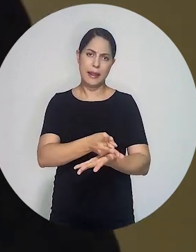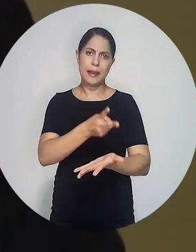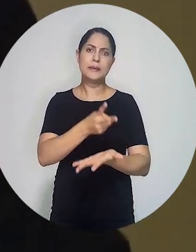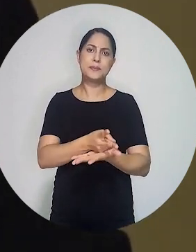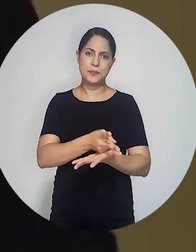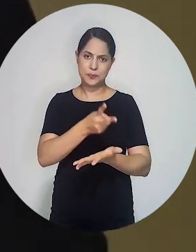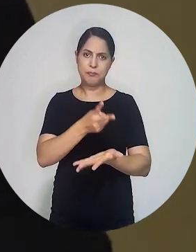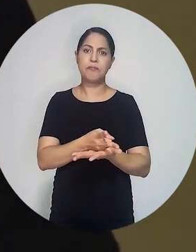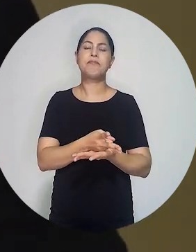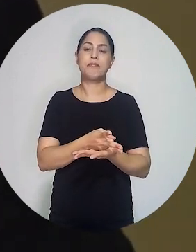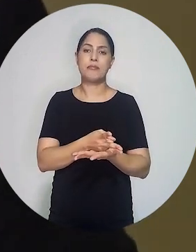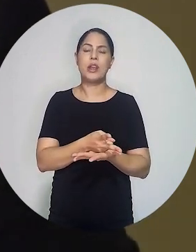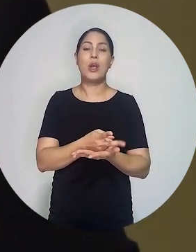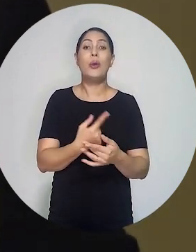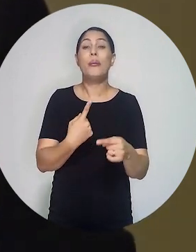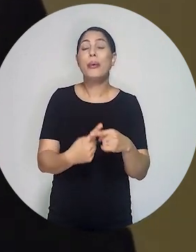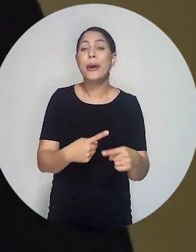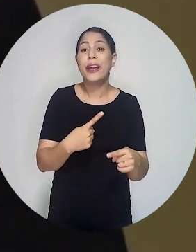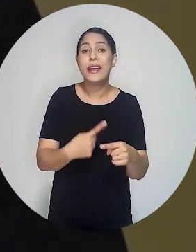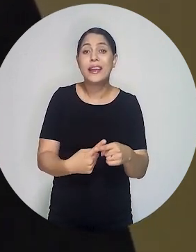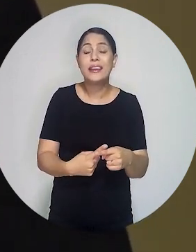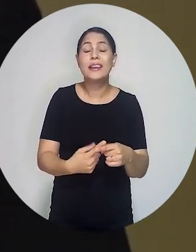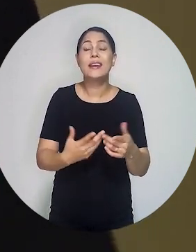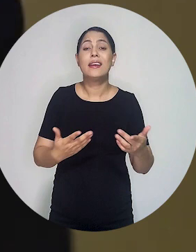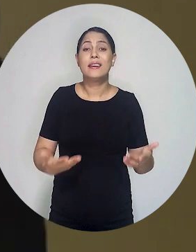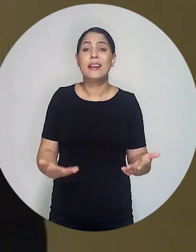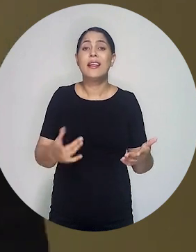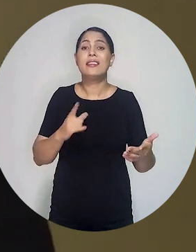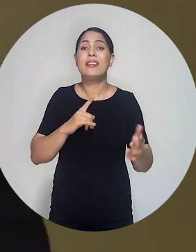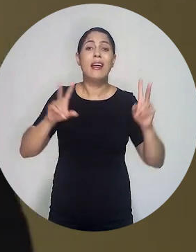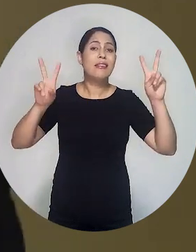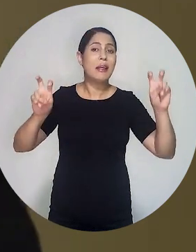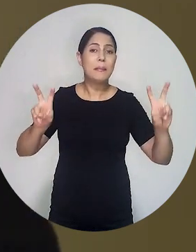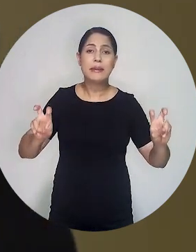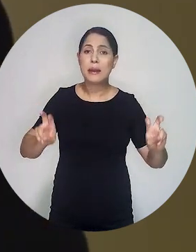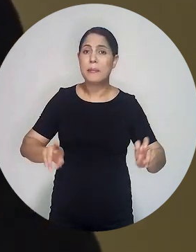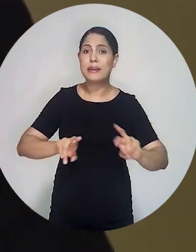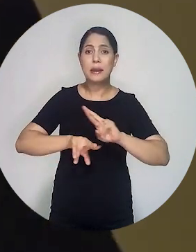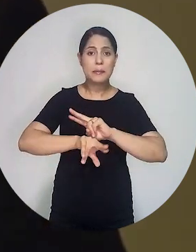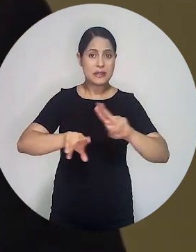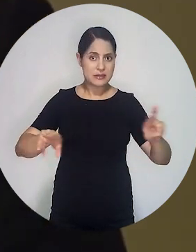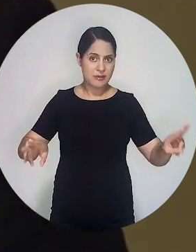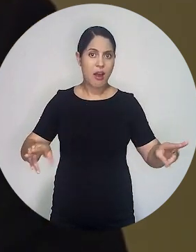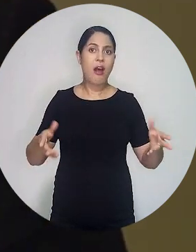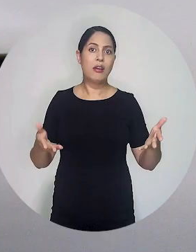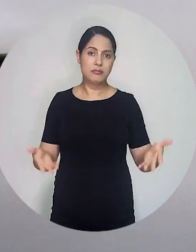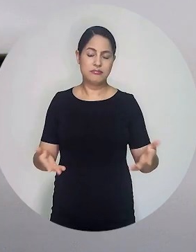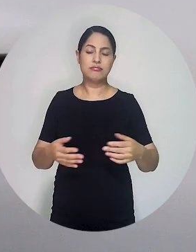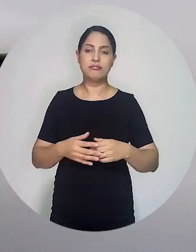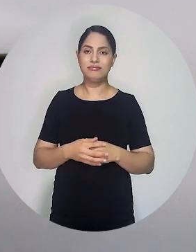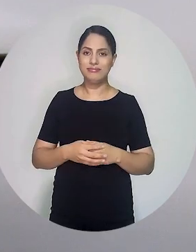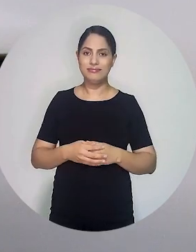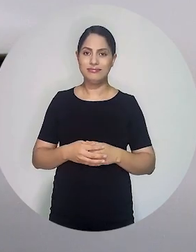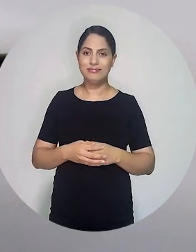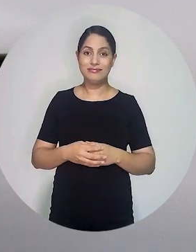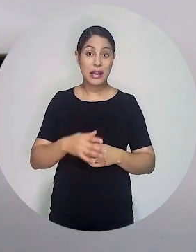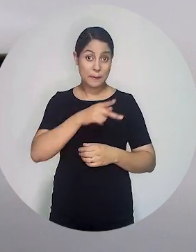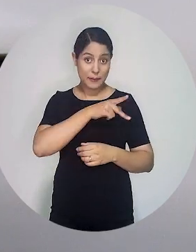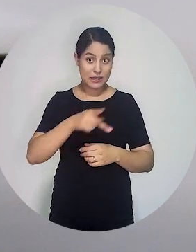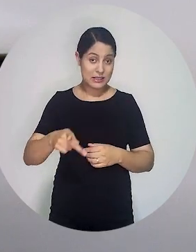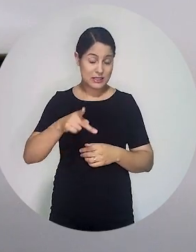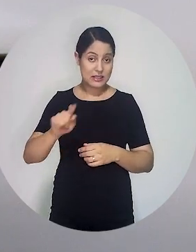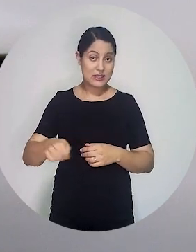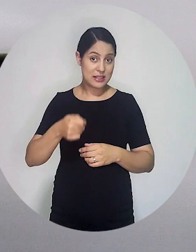mãos dadas na luta em diversas situações e tratando dos mais diversos temas. Em sua